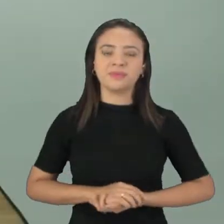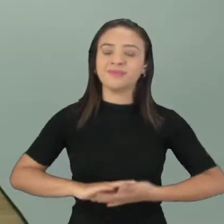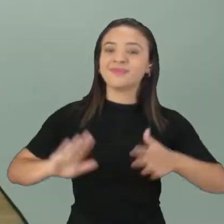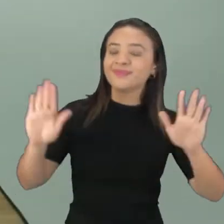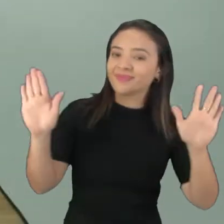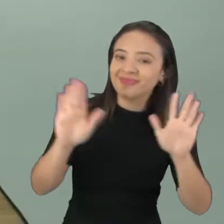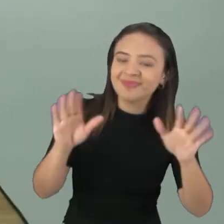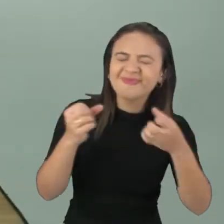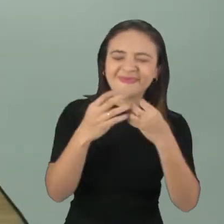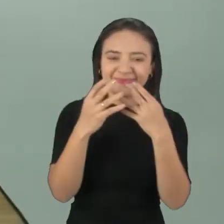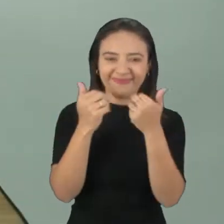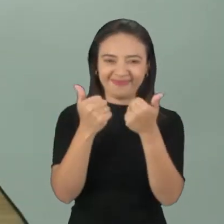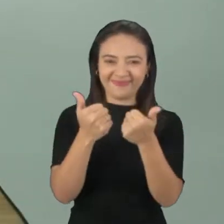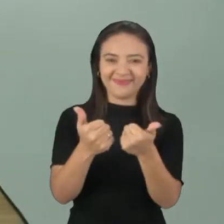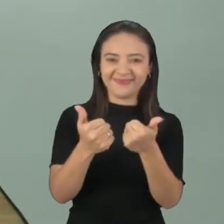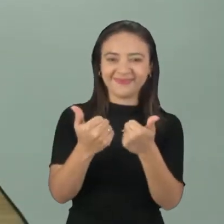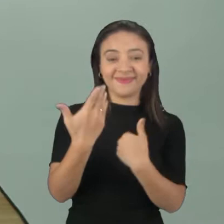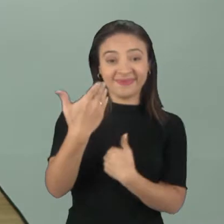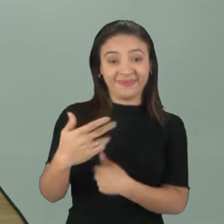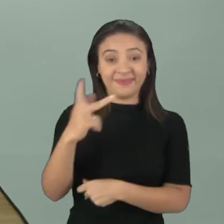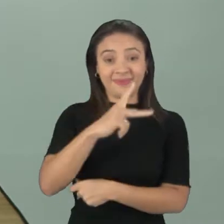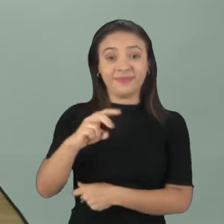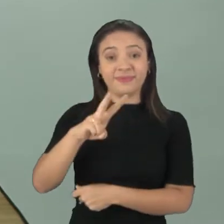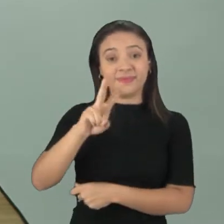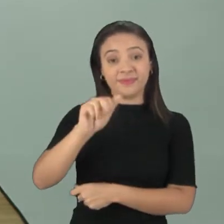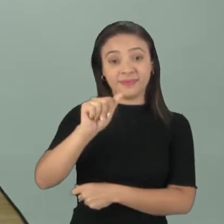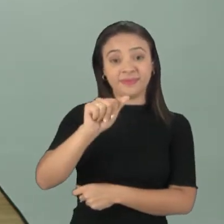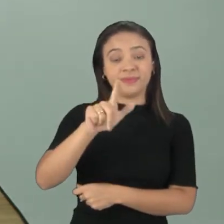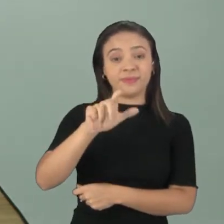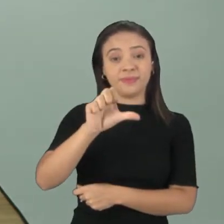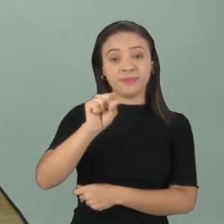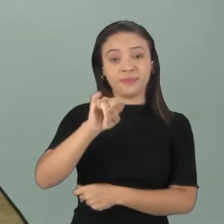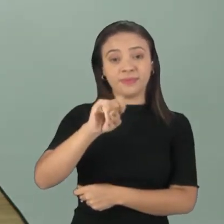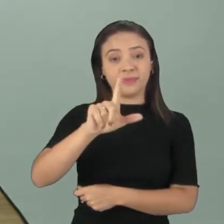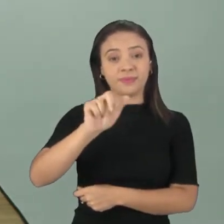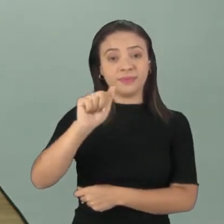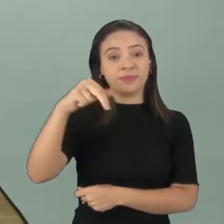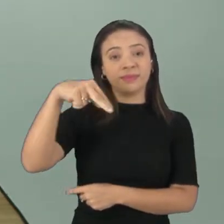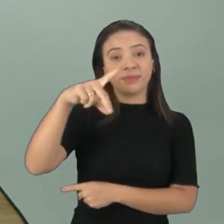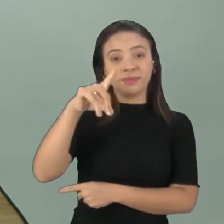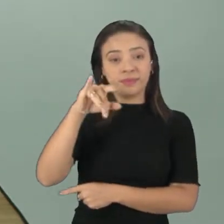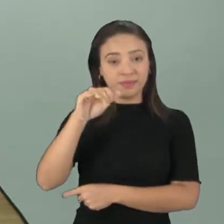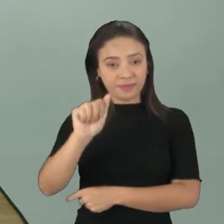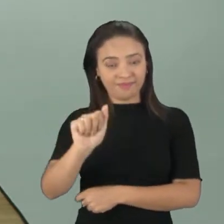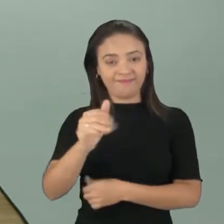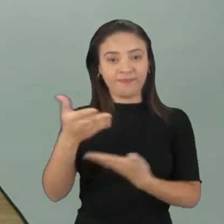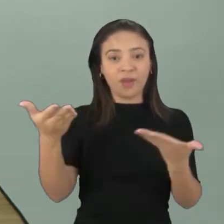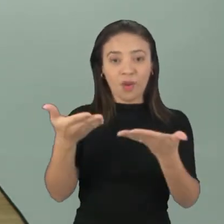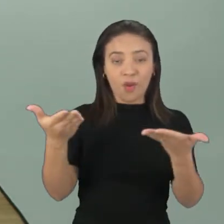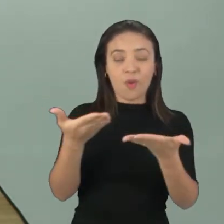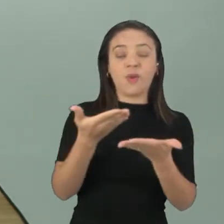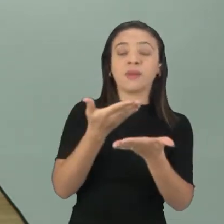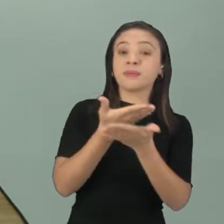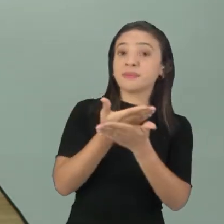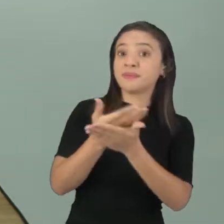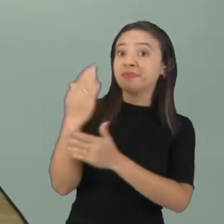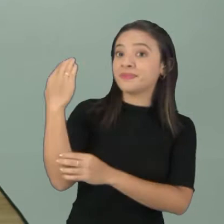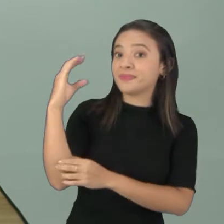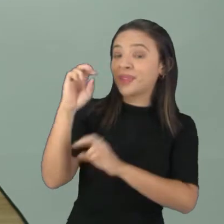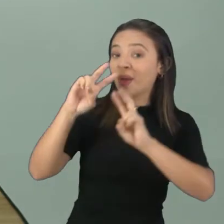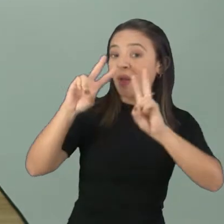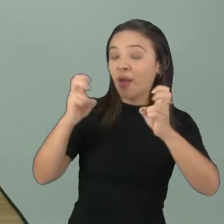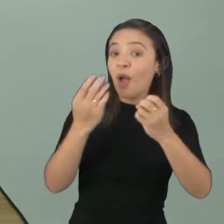Olá, tudo bem com vocês? Eu sou a professora Valsilândia e estamos aqui para uma aula de ciência sobre